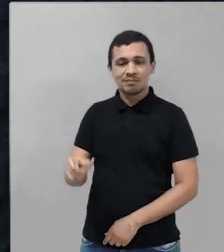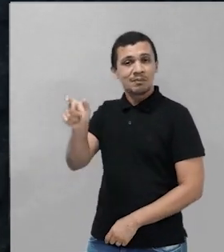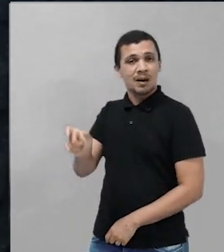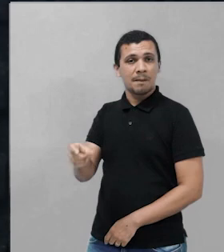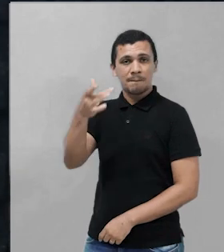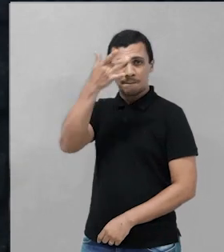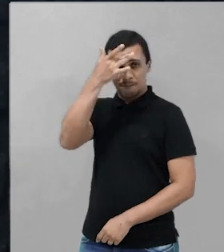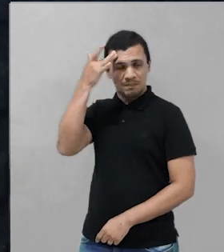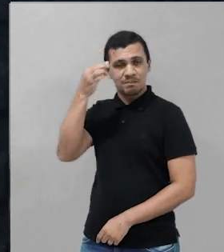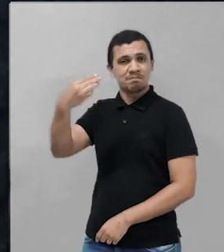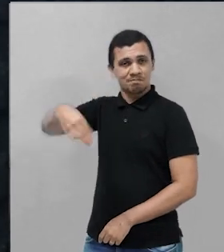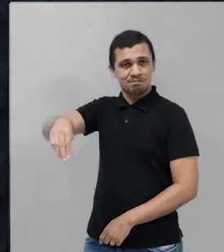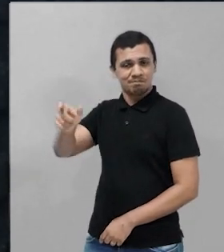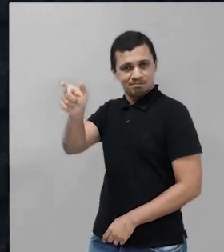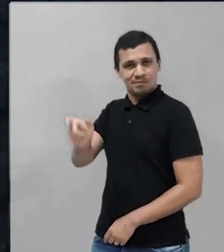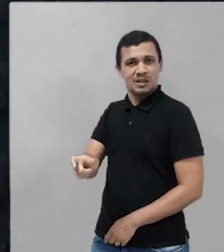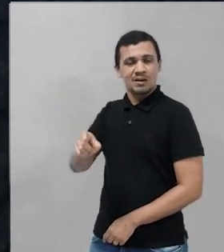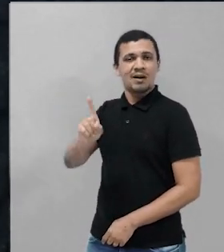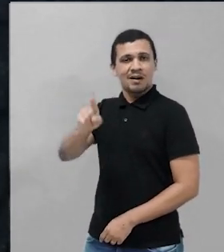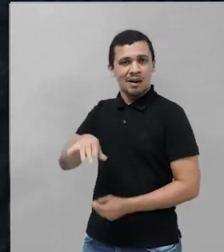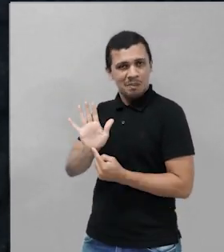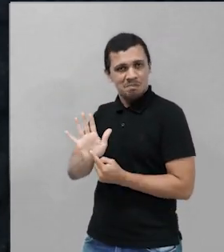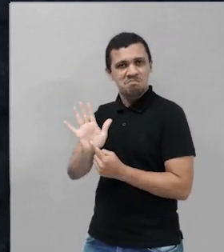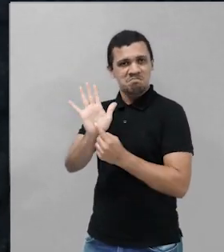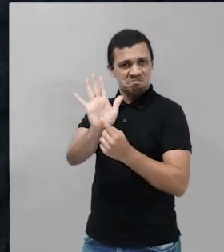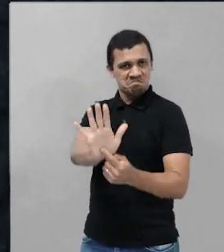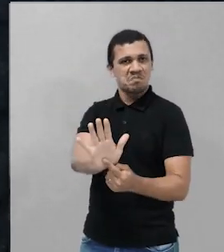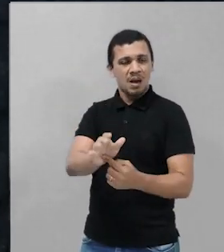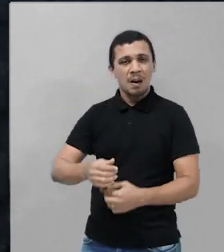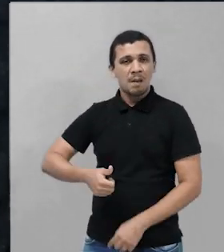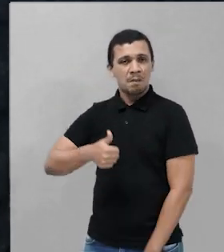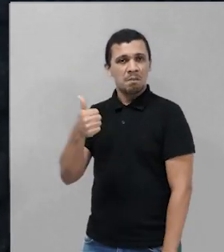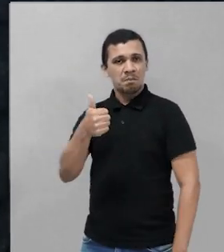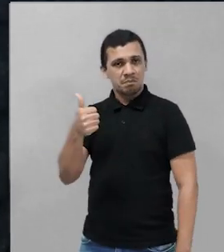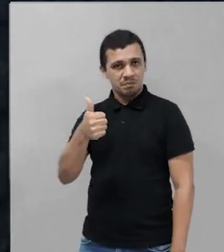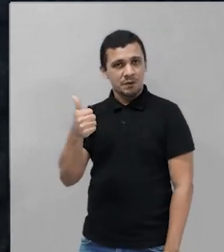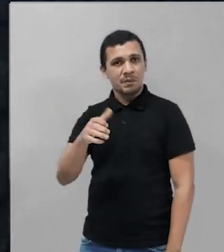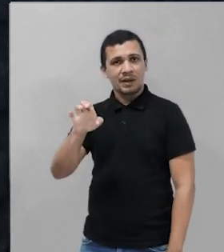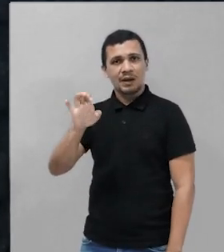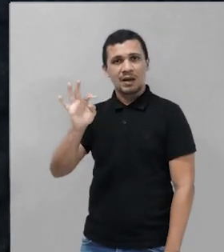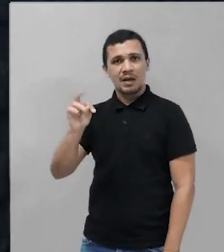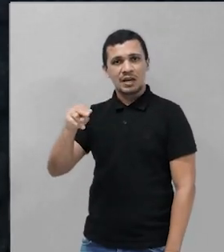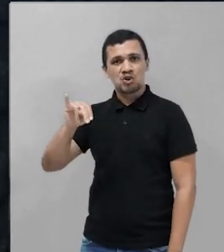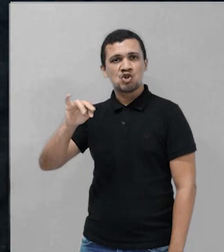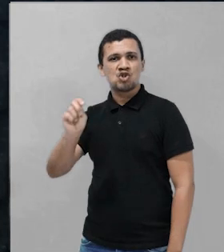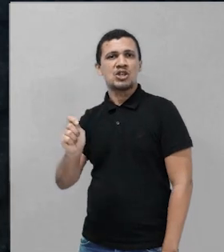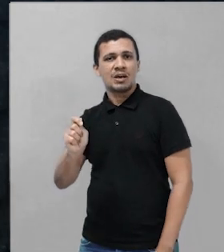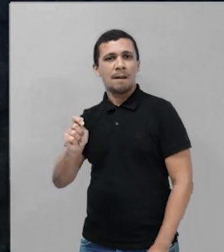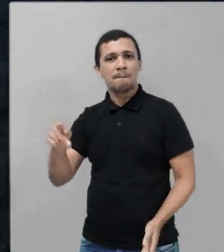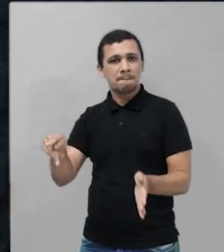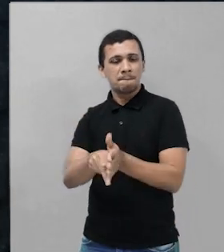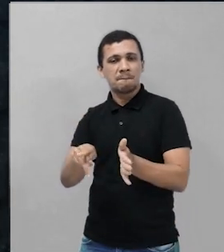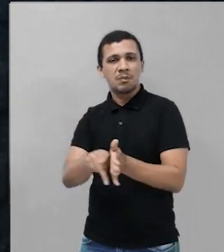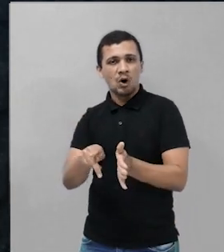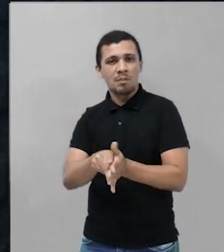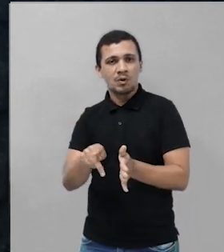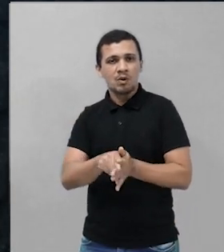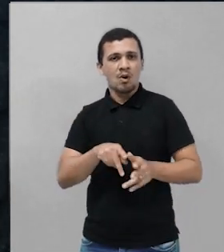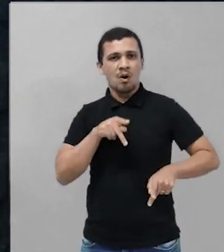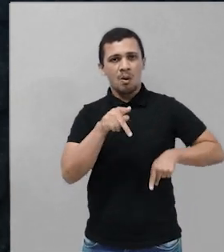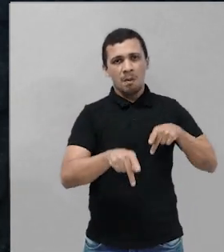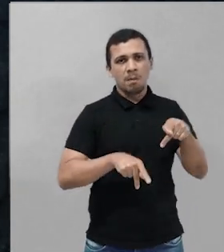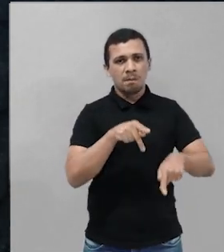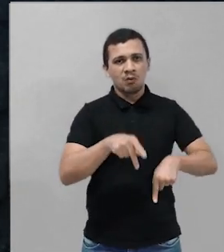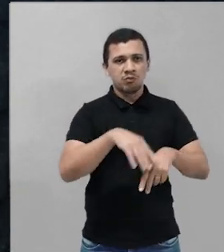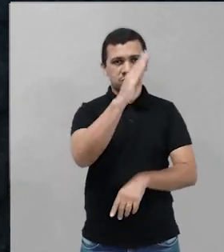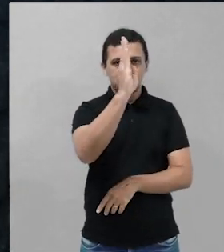representante da miscigenação das primeiras etnias mais formadoras da população brasileira. Então, acima de tudo, o objetivo da aula